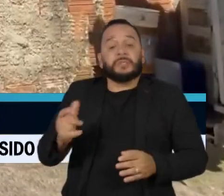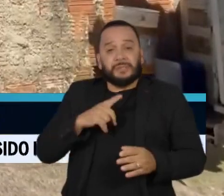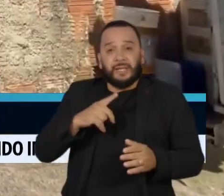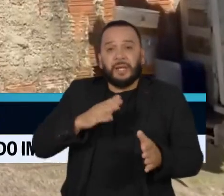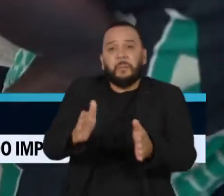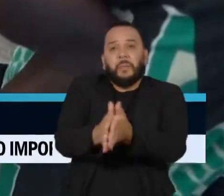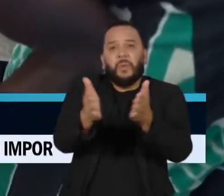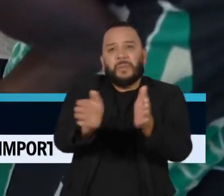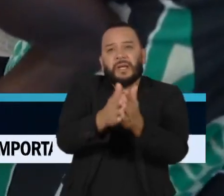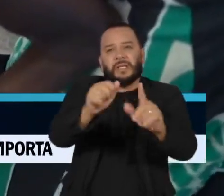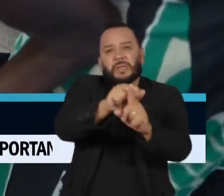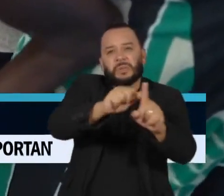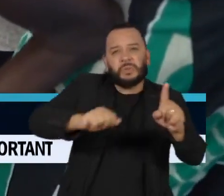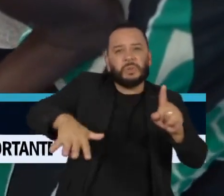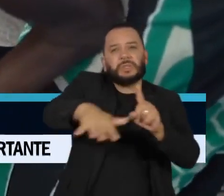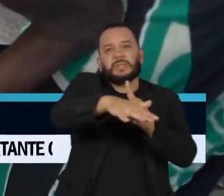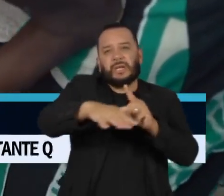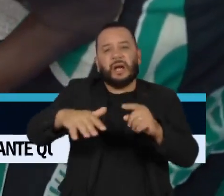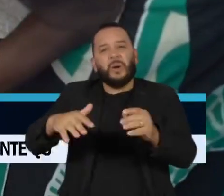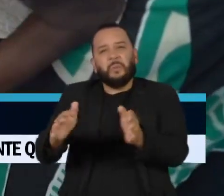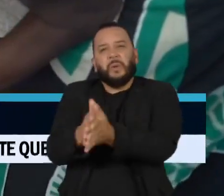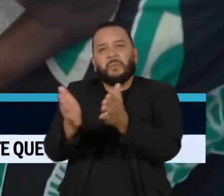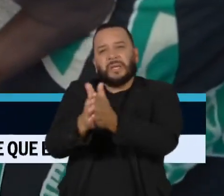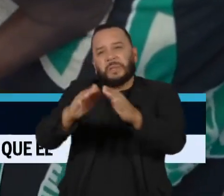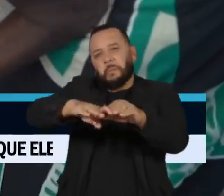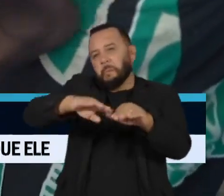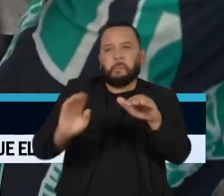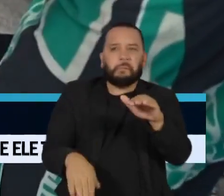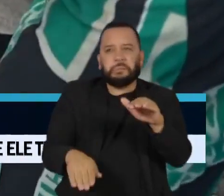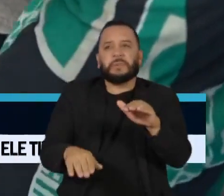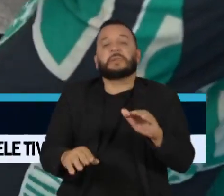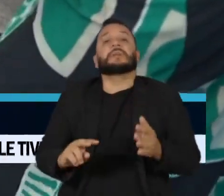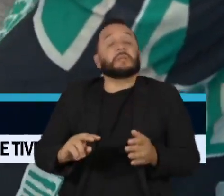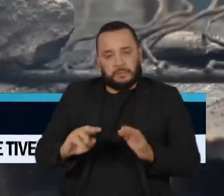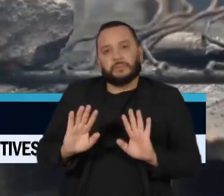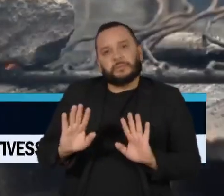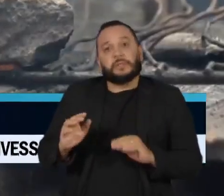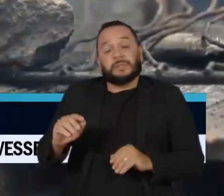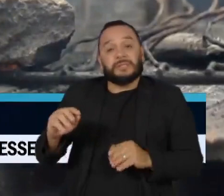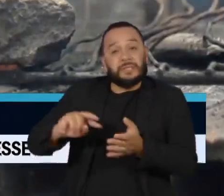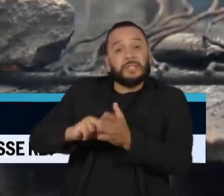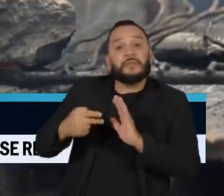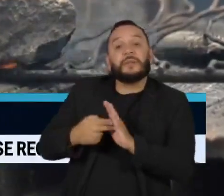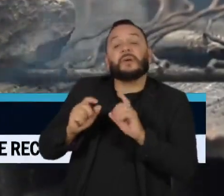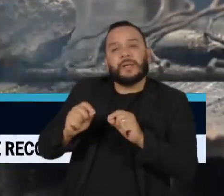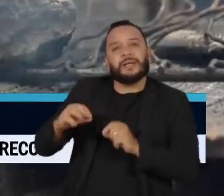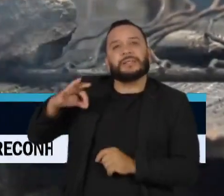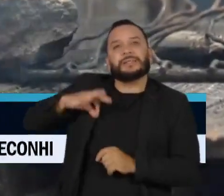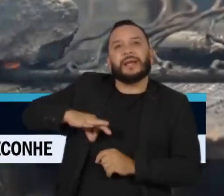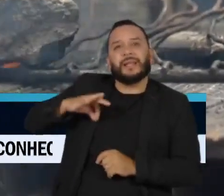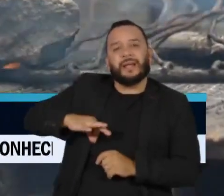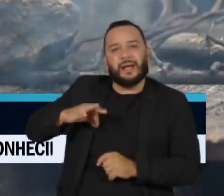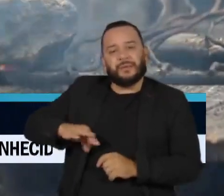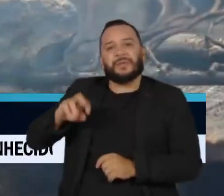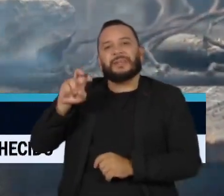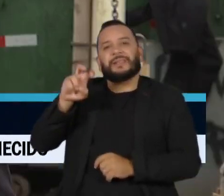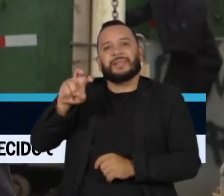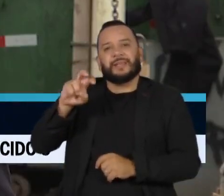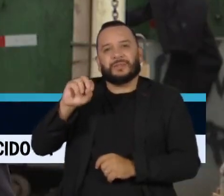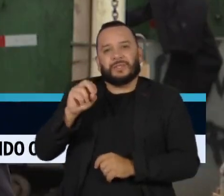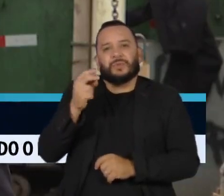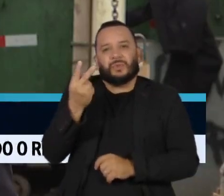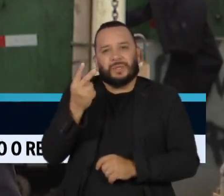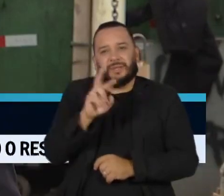pobreza social proposto pelo Banco Mundial estabelece a linha de renda domiciliar per capita de até 502 reais.